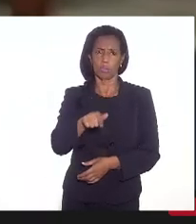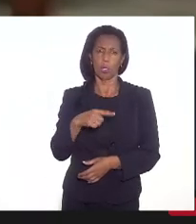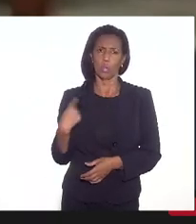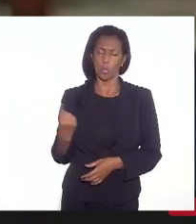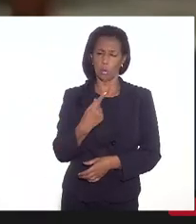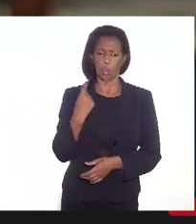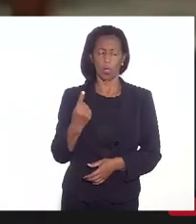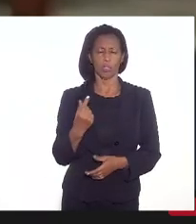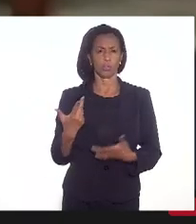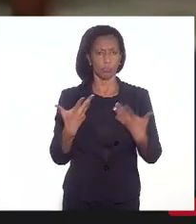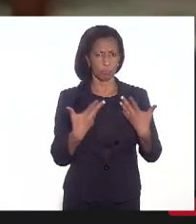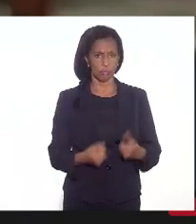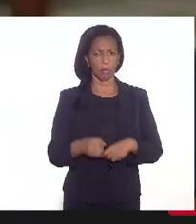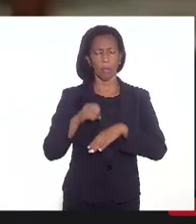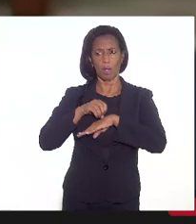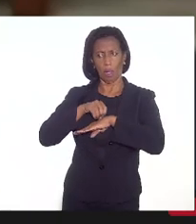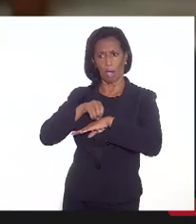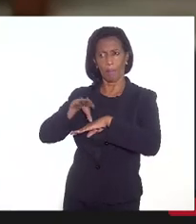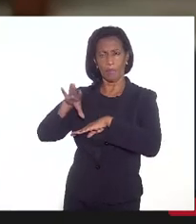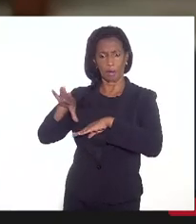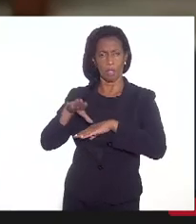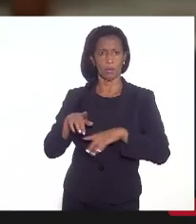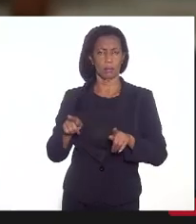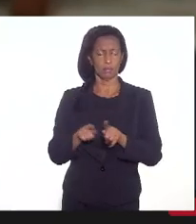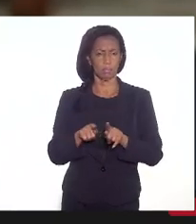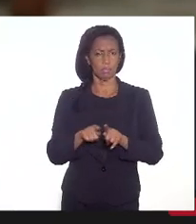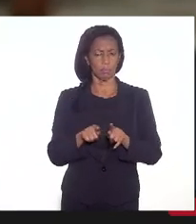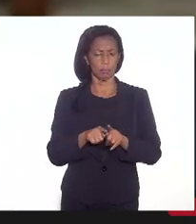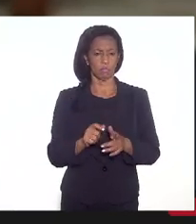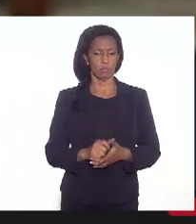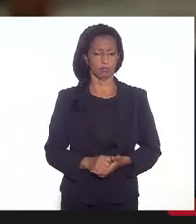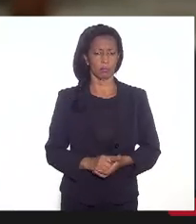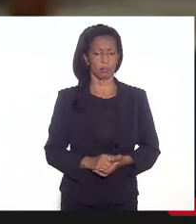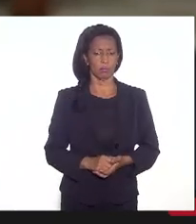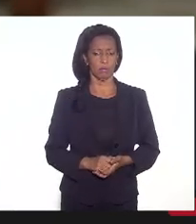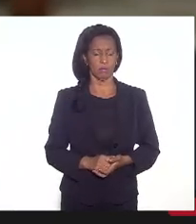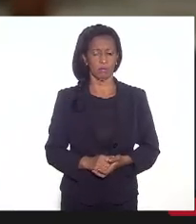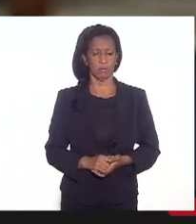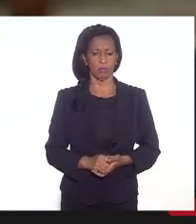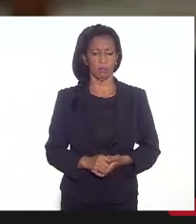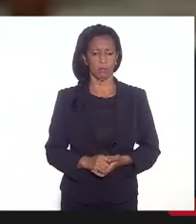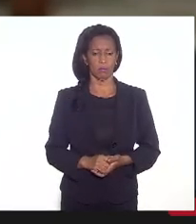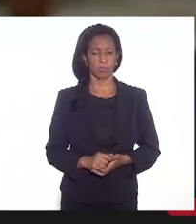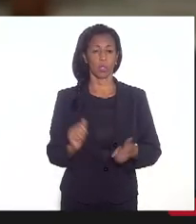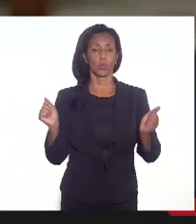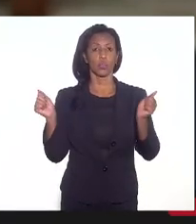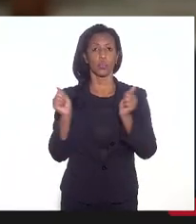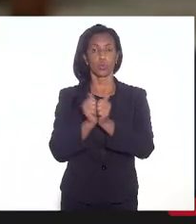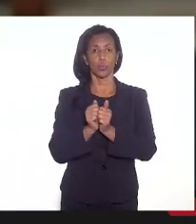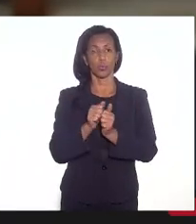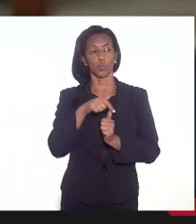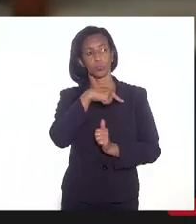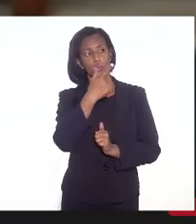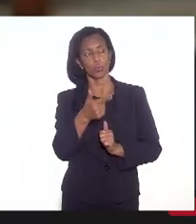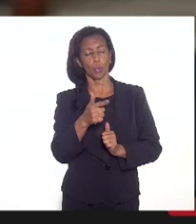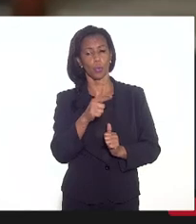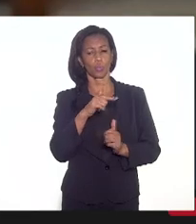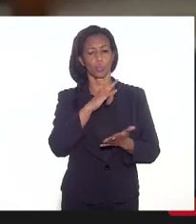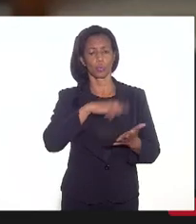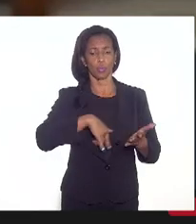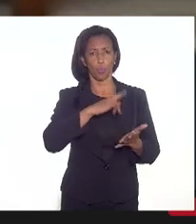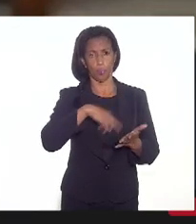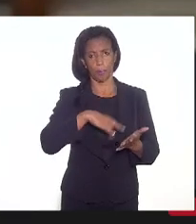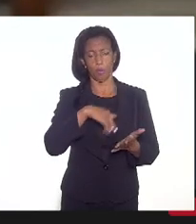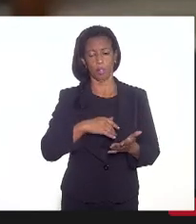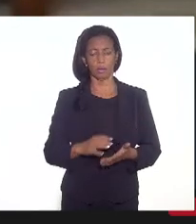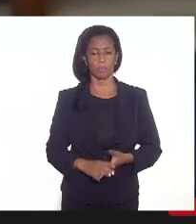vamos encaminhar para... Nós enviamos apostelado junto com as outras demandas aqui, tem problema, apesar de estar no site,